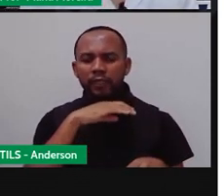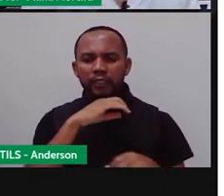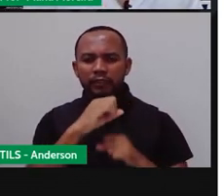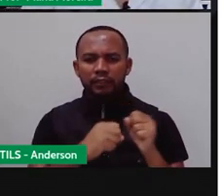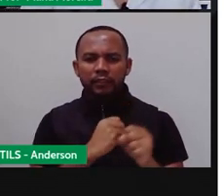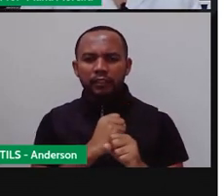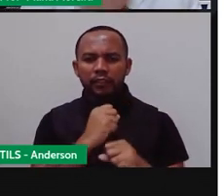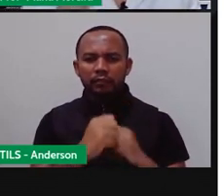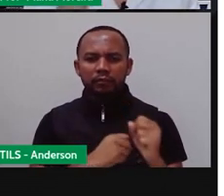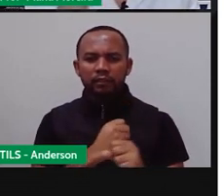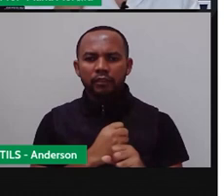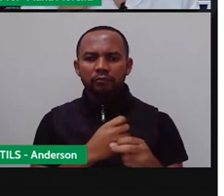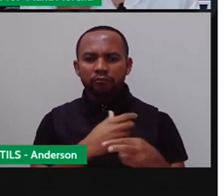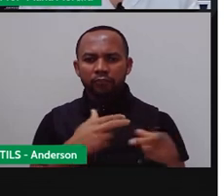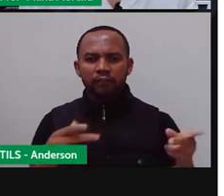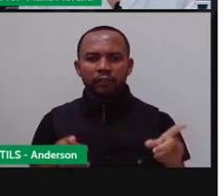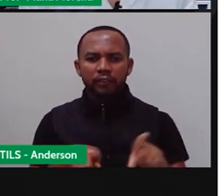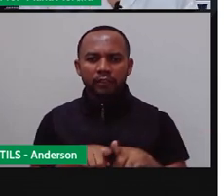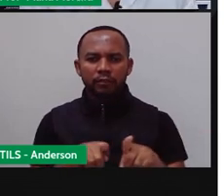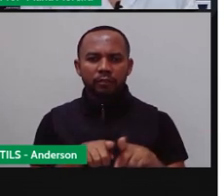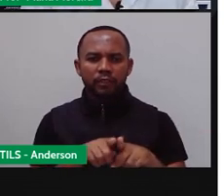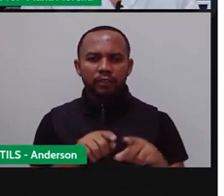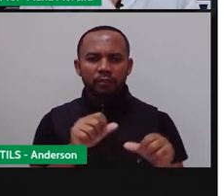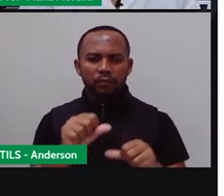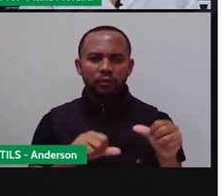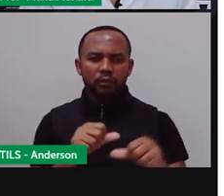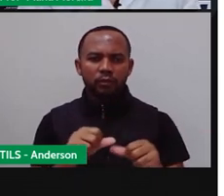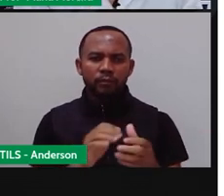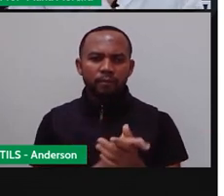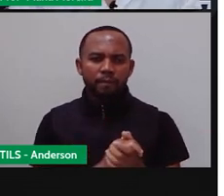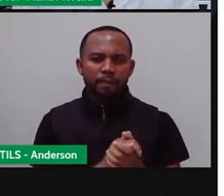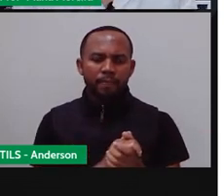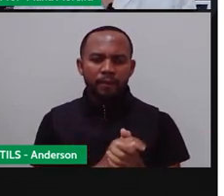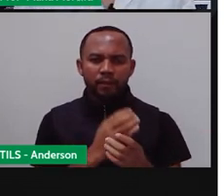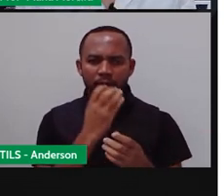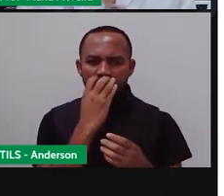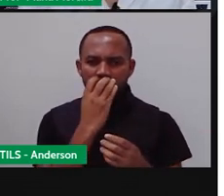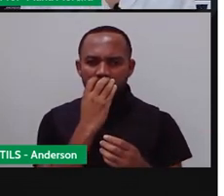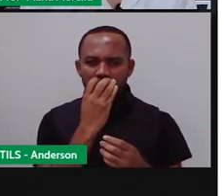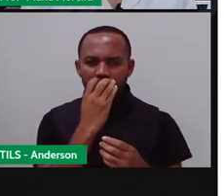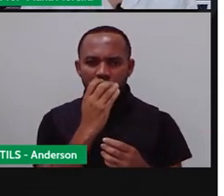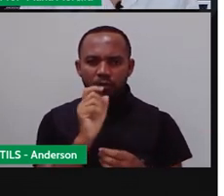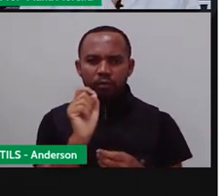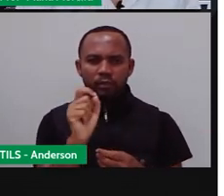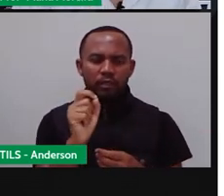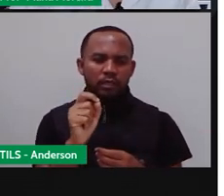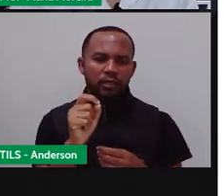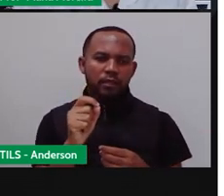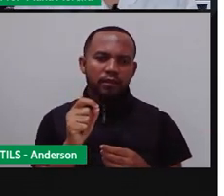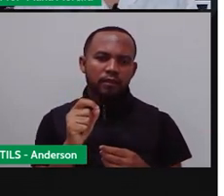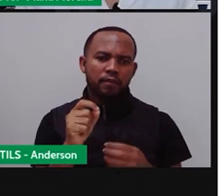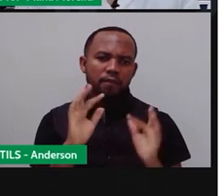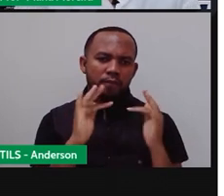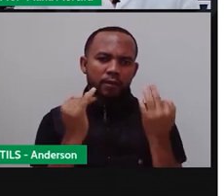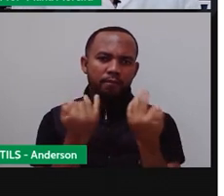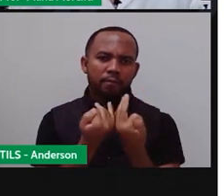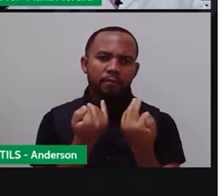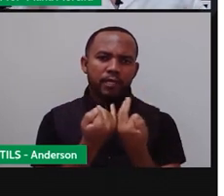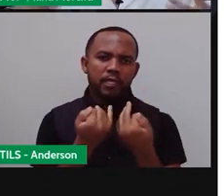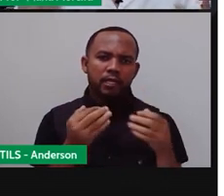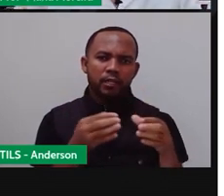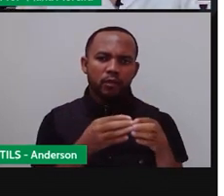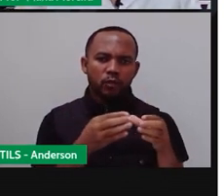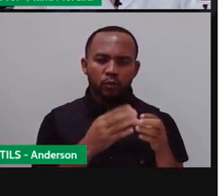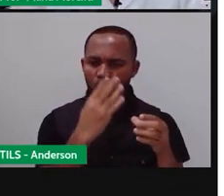Então, obviamente, é que vocês sabem que os cães, eles são descendentes diretos aí dos lobos. Mas, né, é